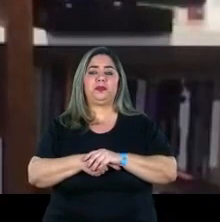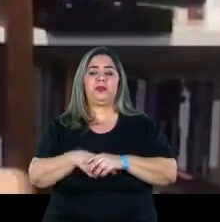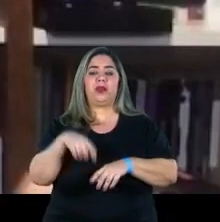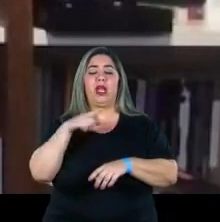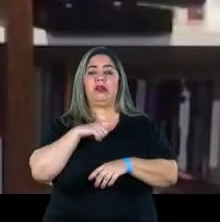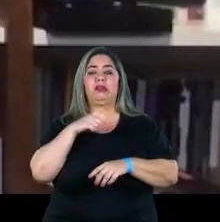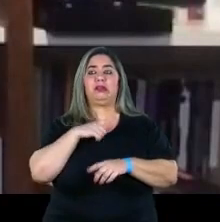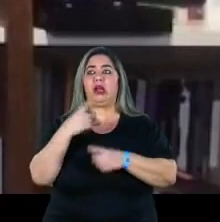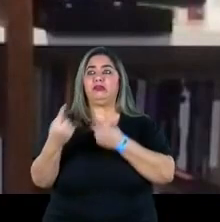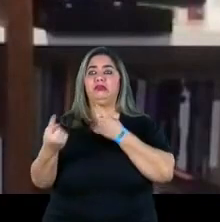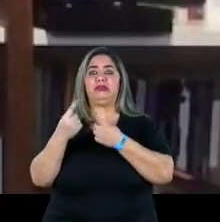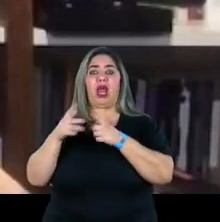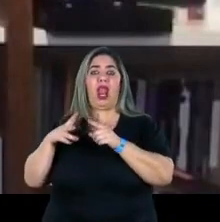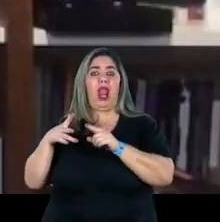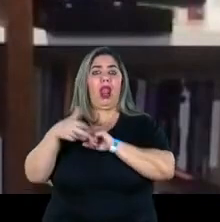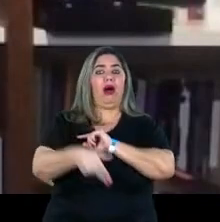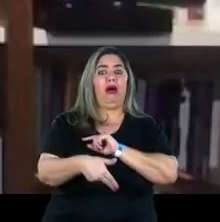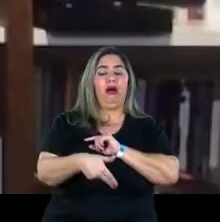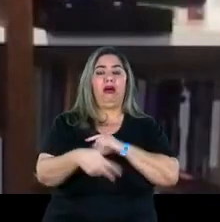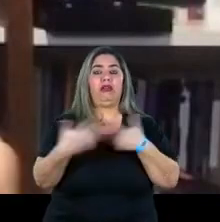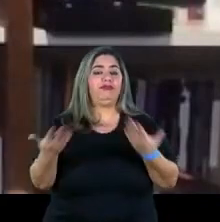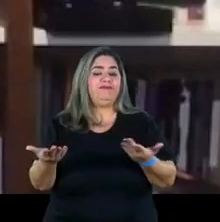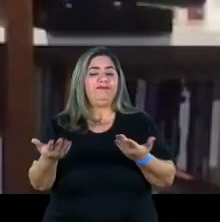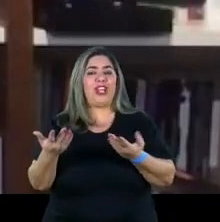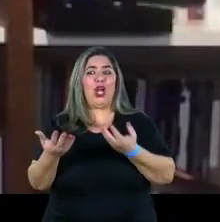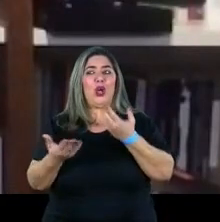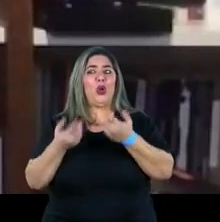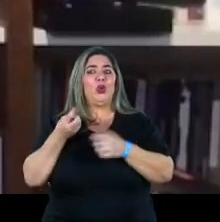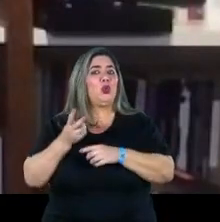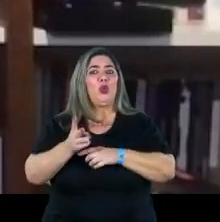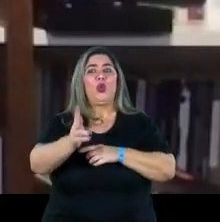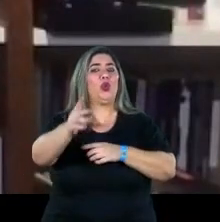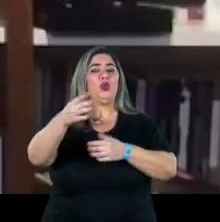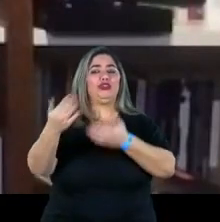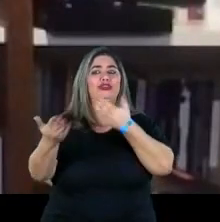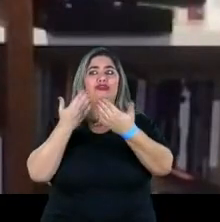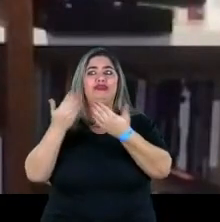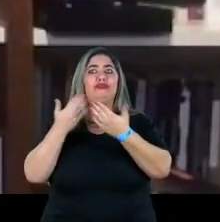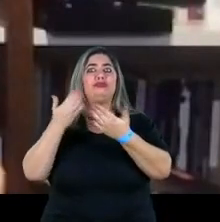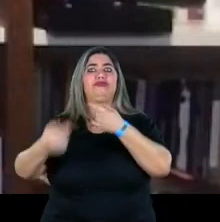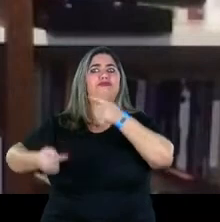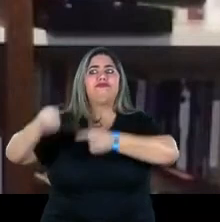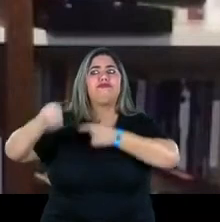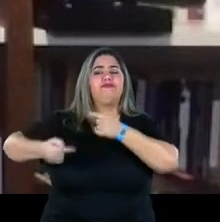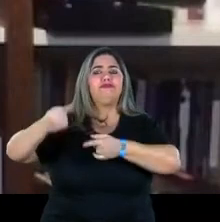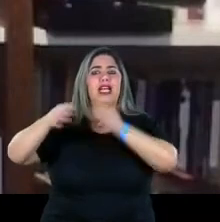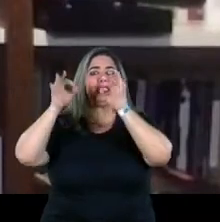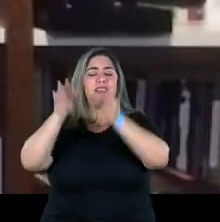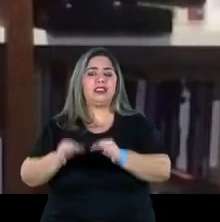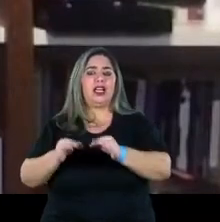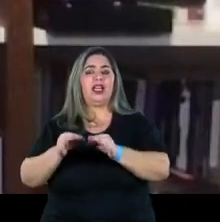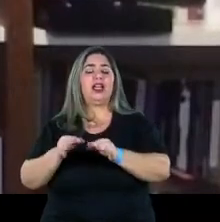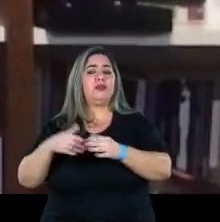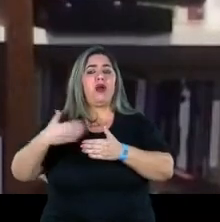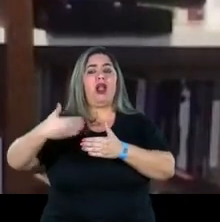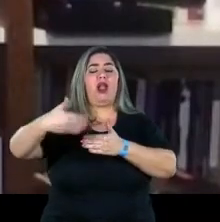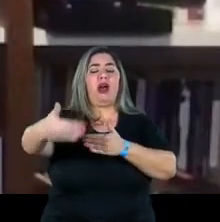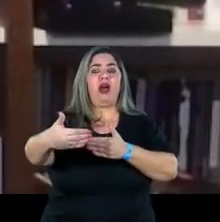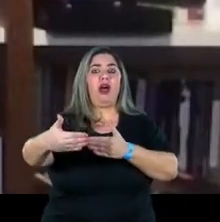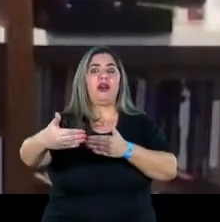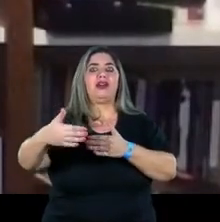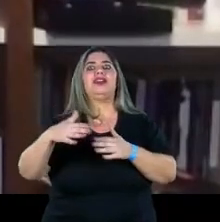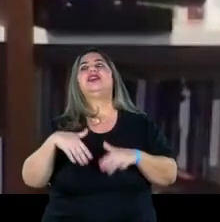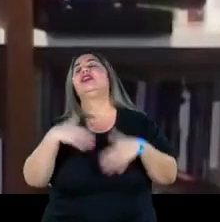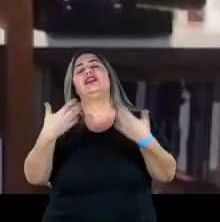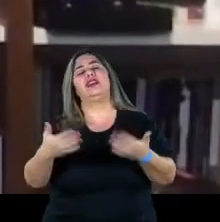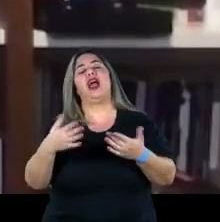diálogo interrompido, há uma impossibilidade de uma conversa para poder realmente levar adiante essas questões. E a